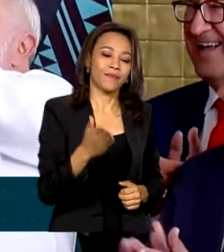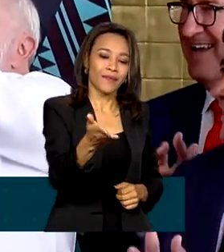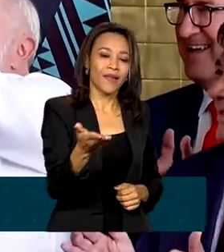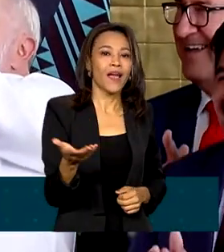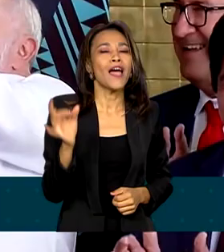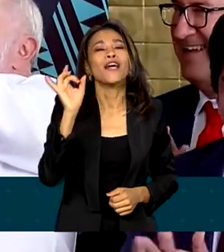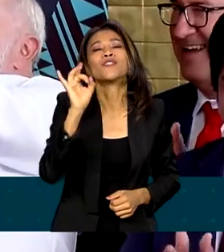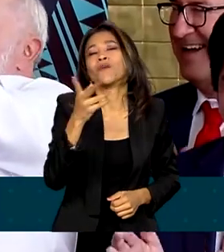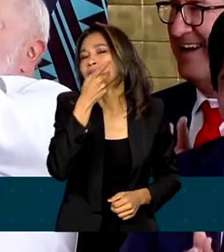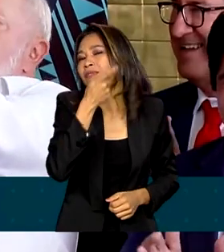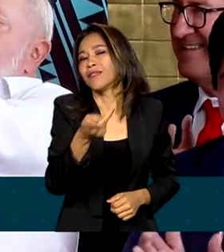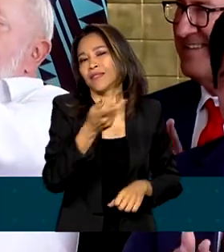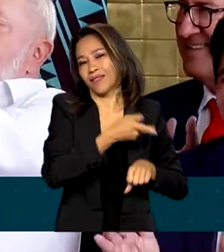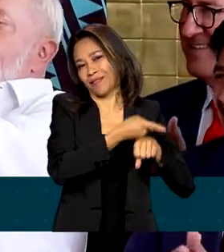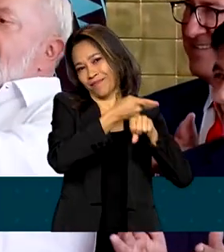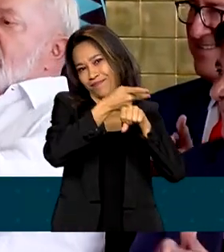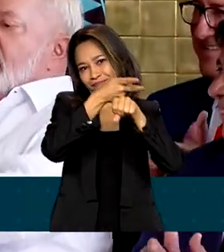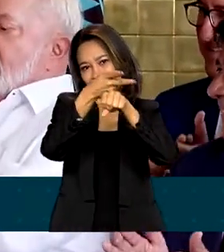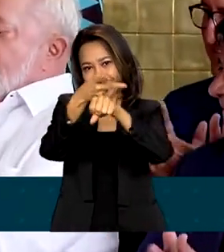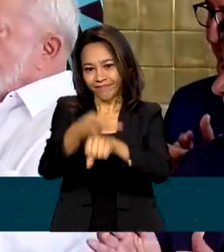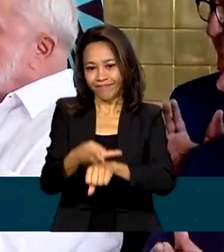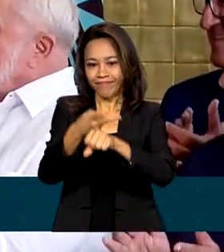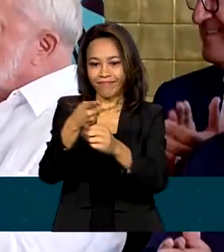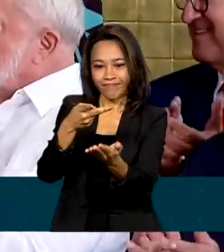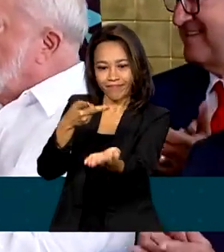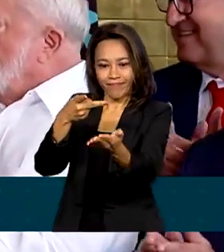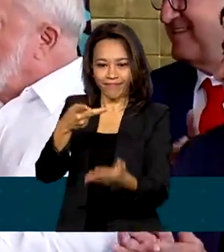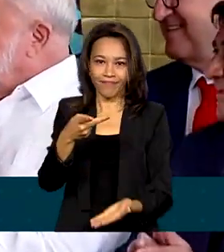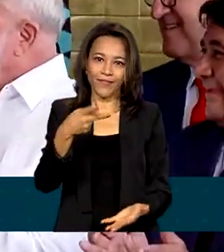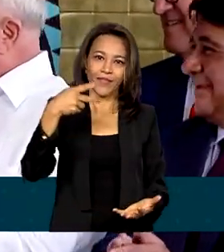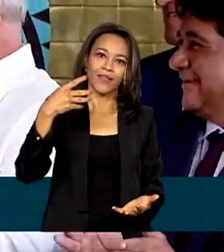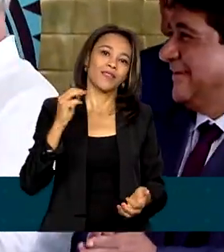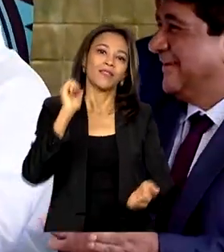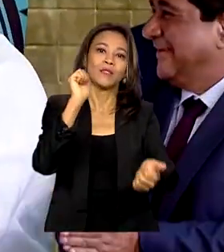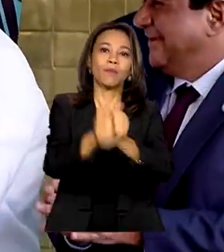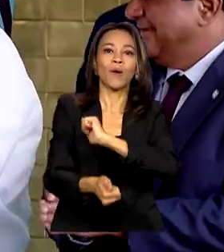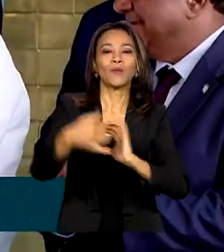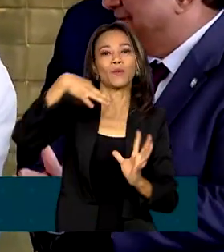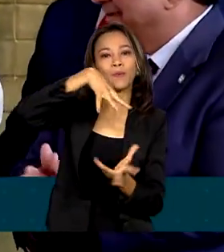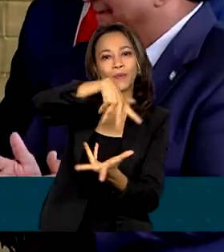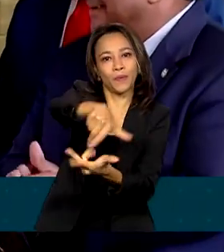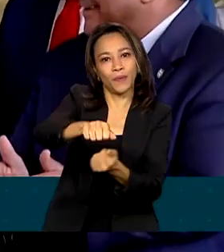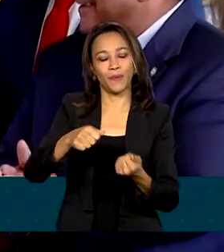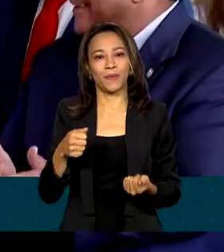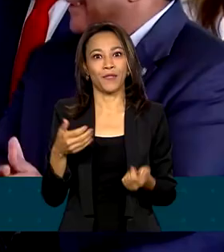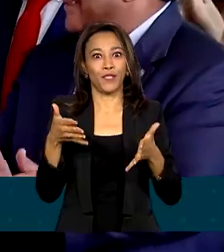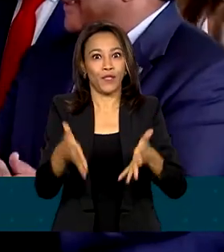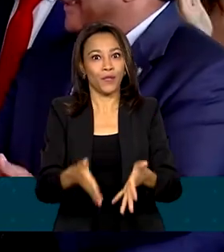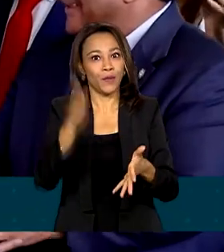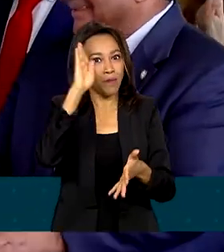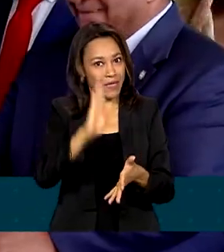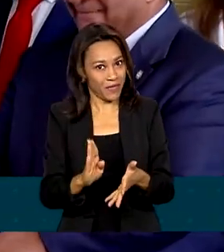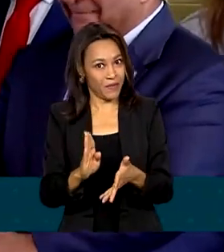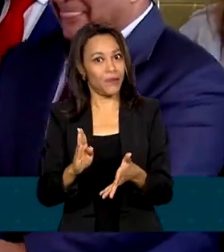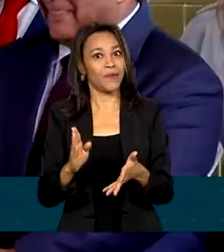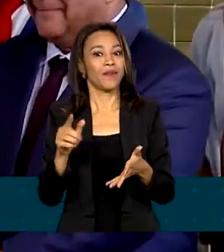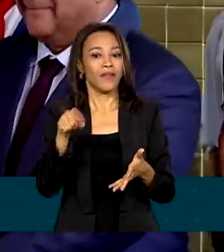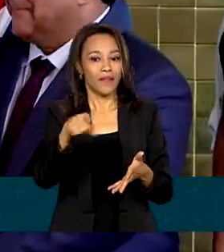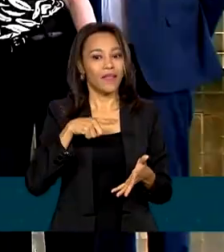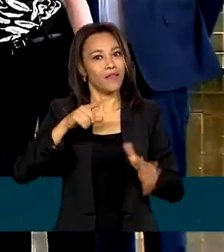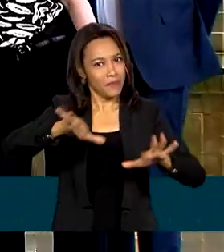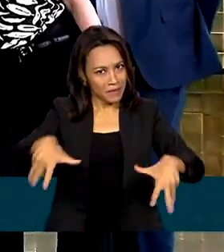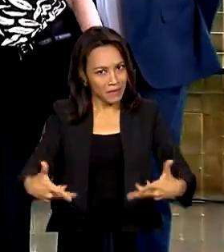é só uma visita. A Taça da Copa do Mundo FIFA de Futebol Feminino chegou ao Brasil e foi recebida em